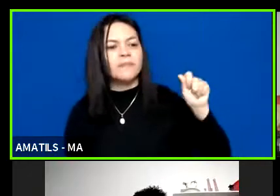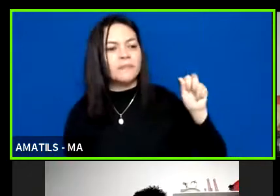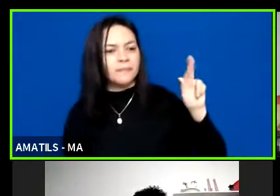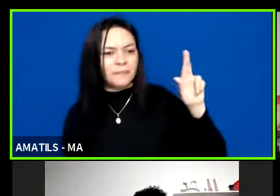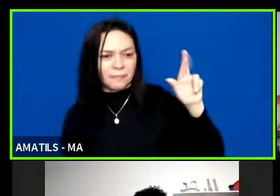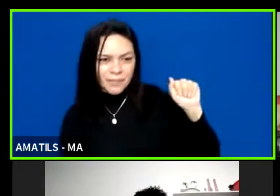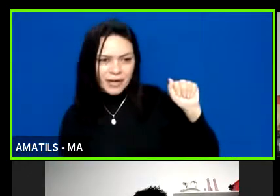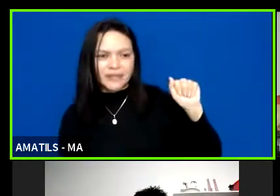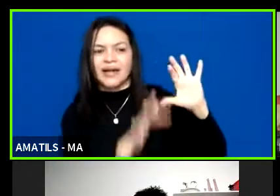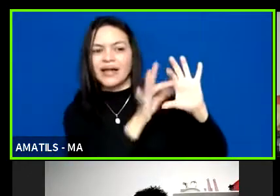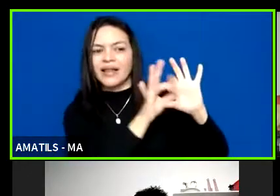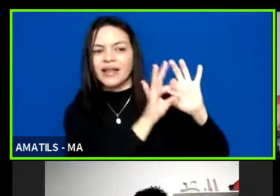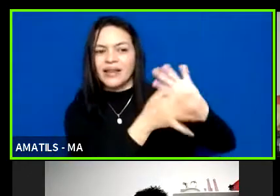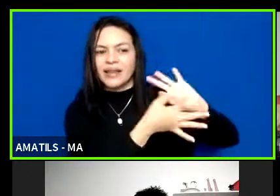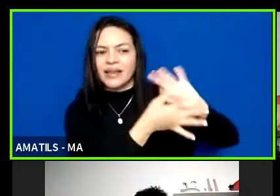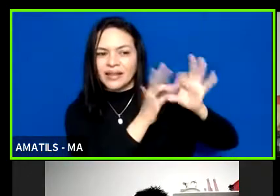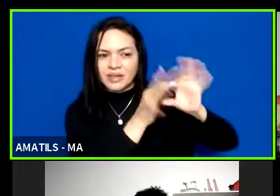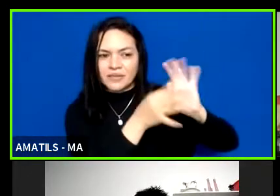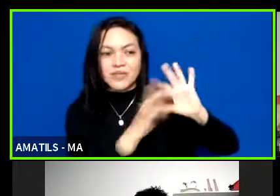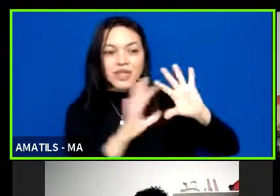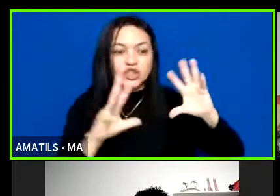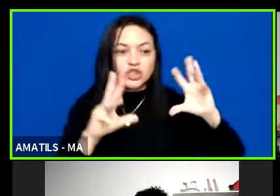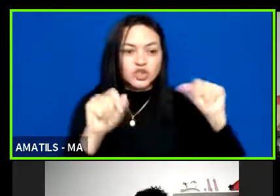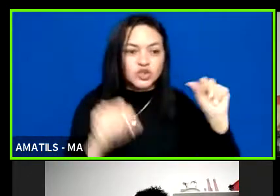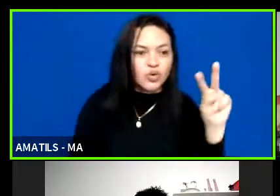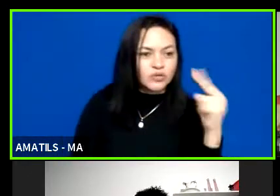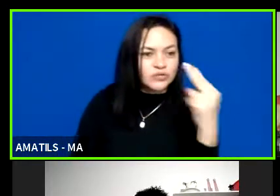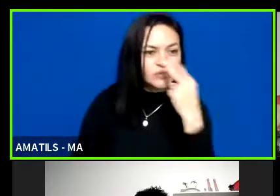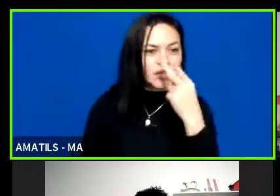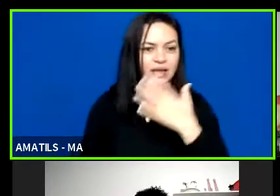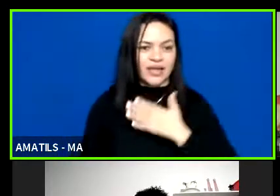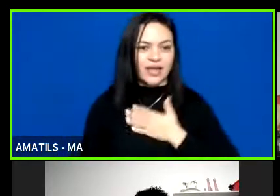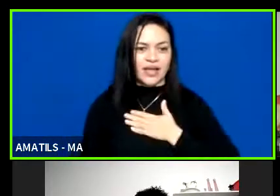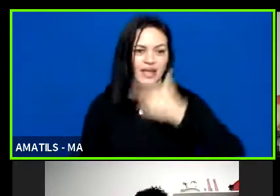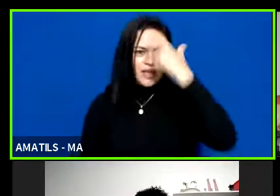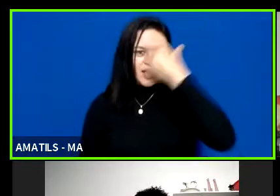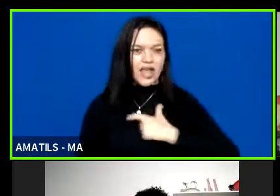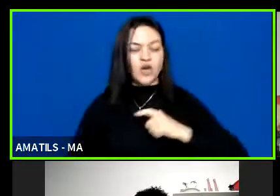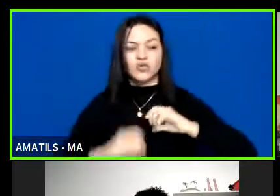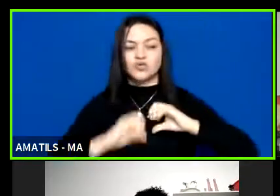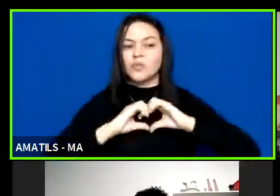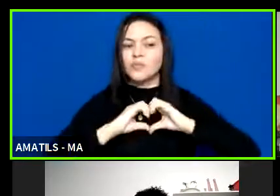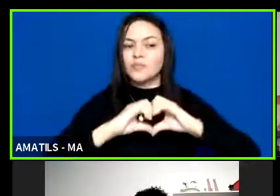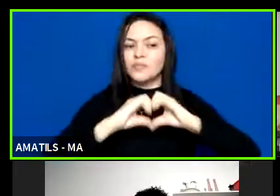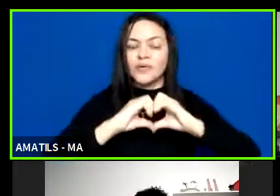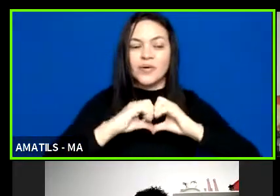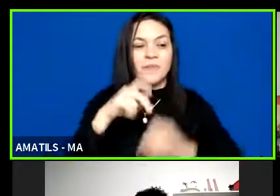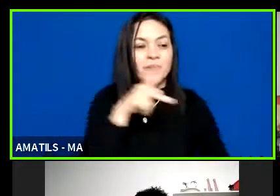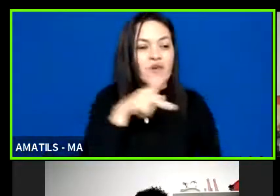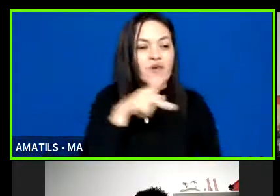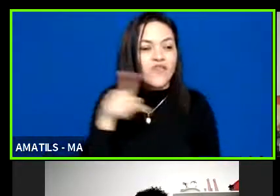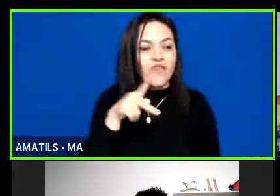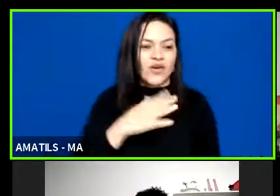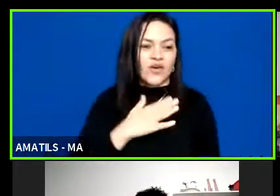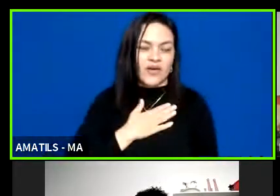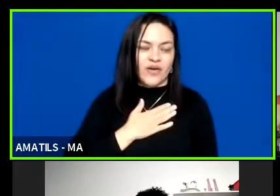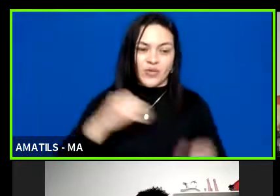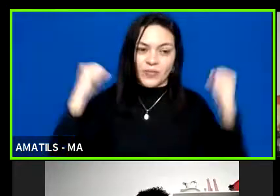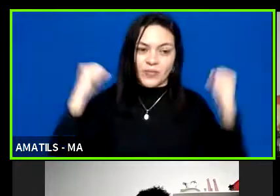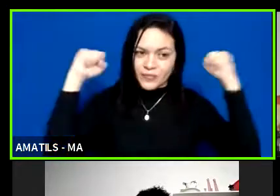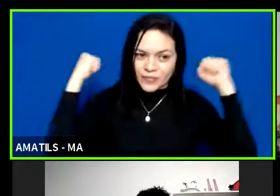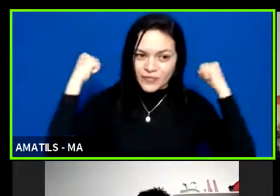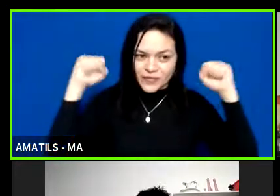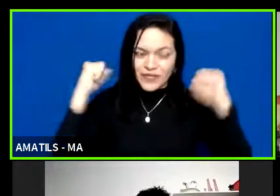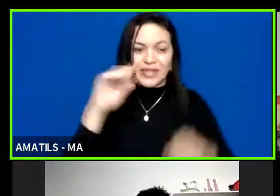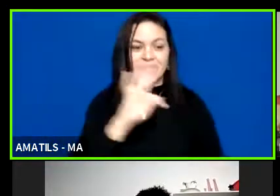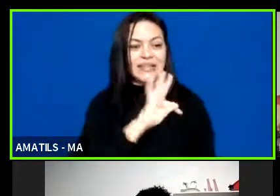assistem, atletas, né? Eu sou, acima de tudo, um apaixonado aí professor de educação física, técnico